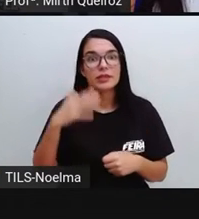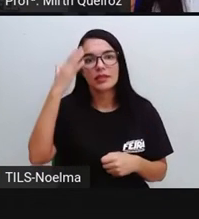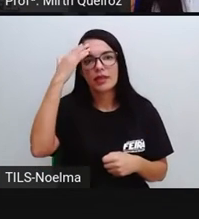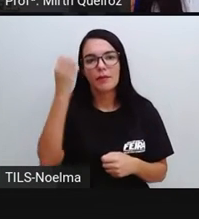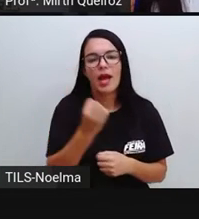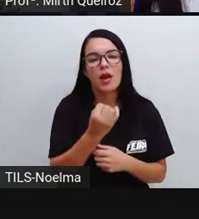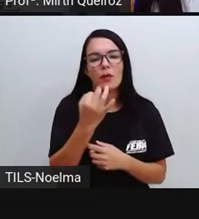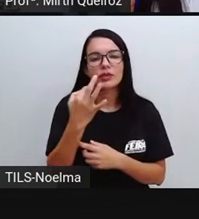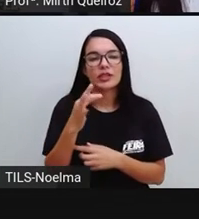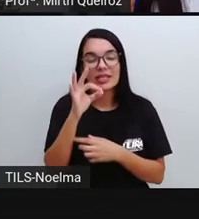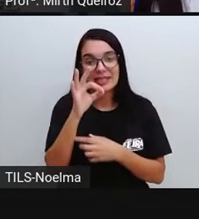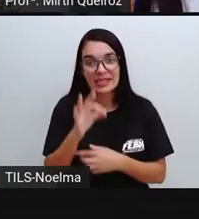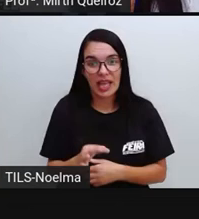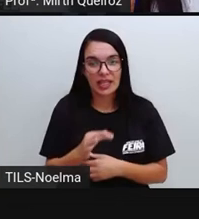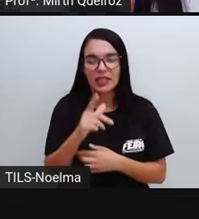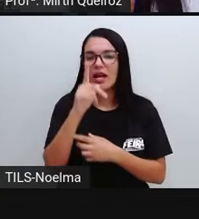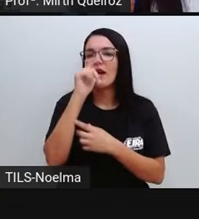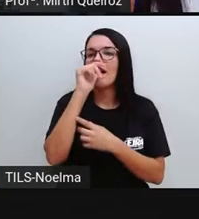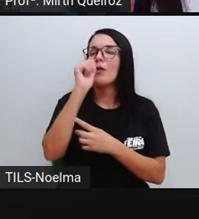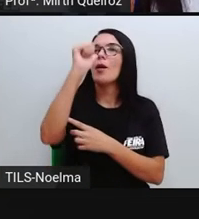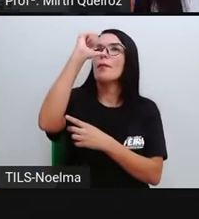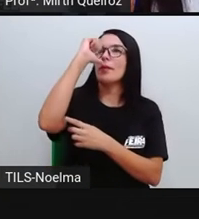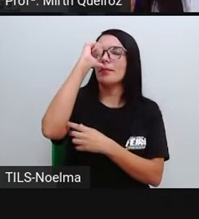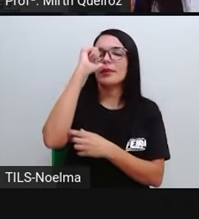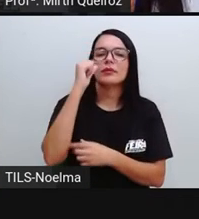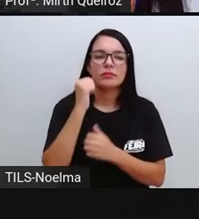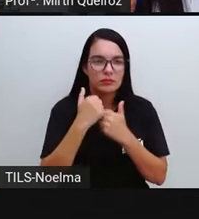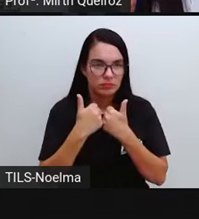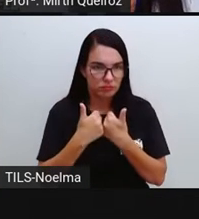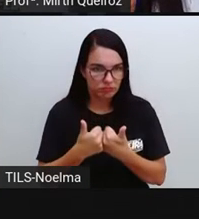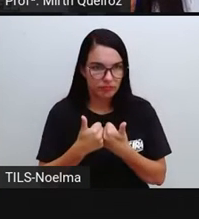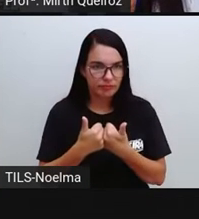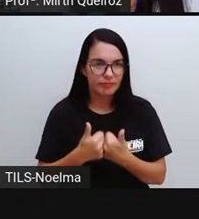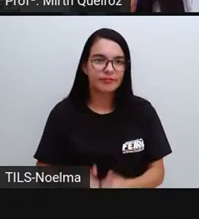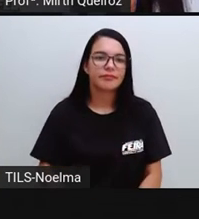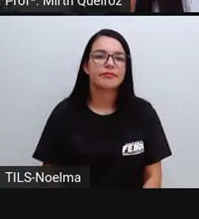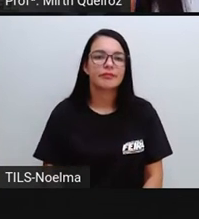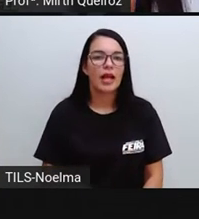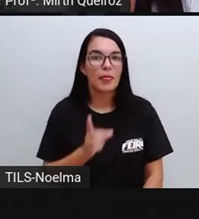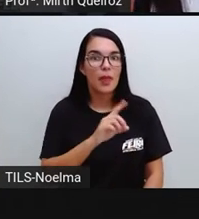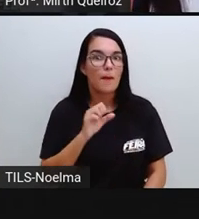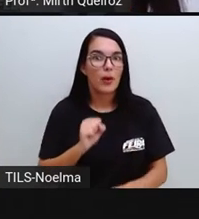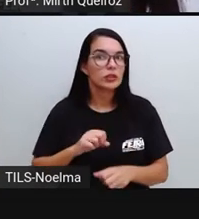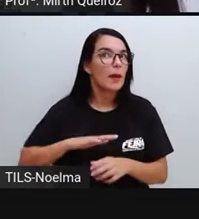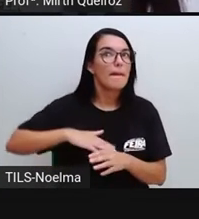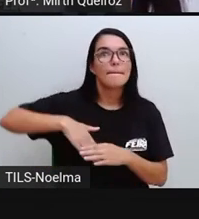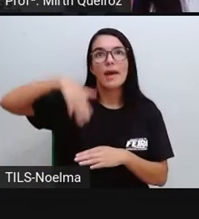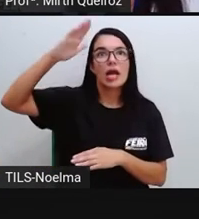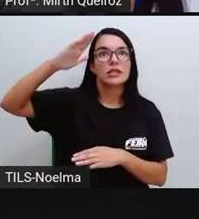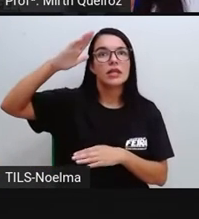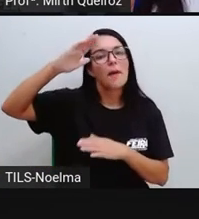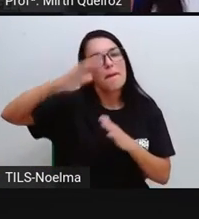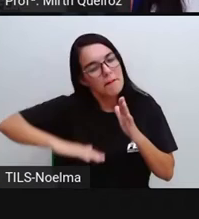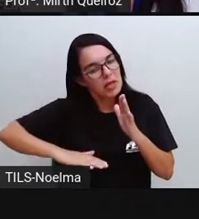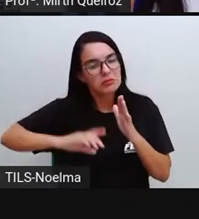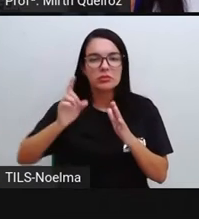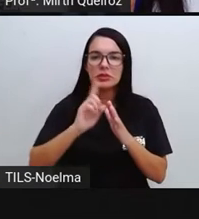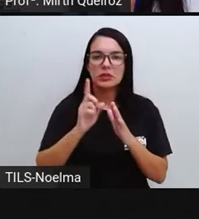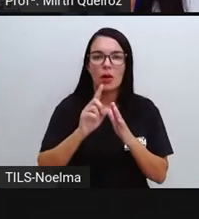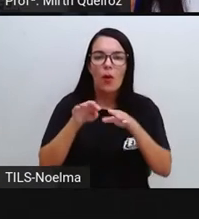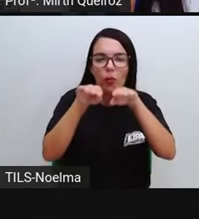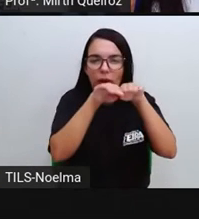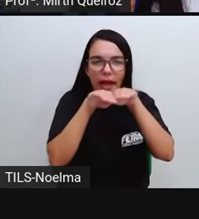quantidade certa De água Para consumir Durante o dia Não pode ser Inferior E nem